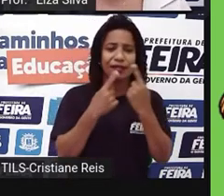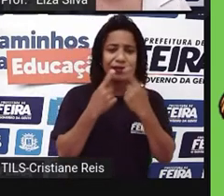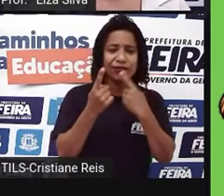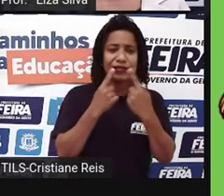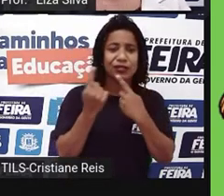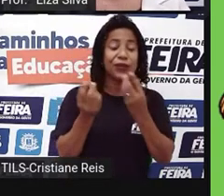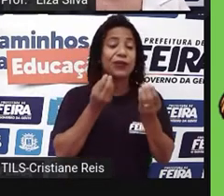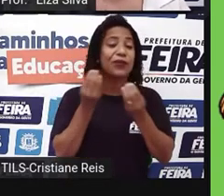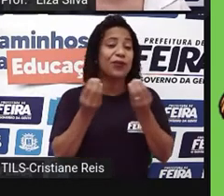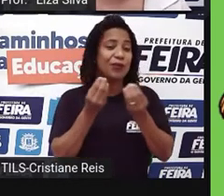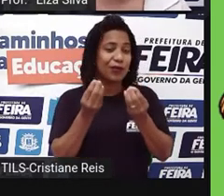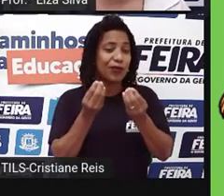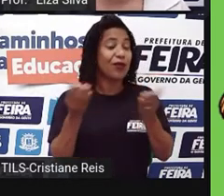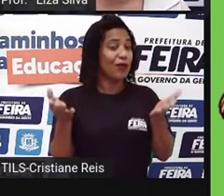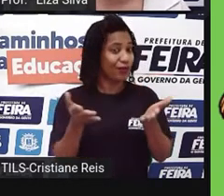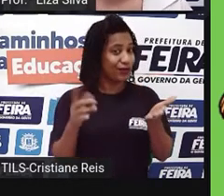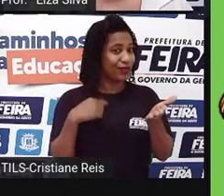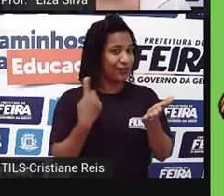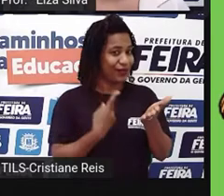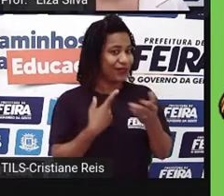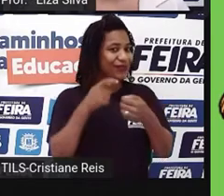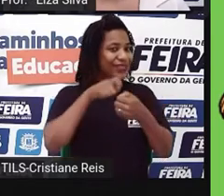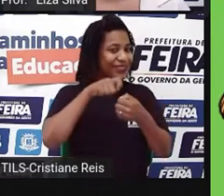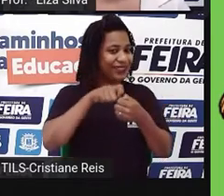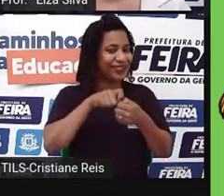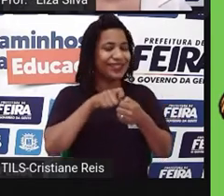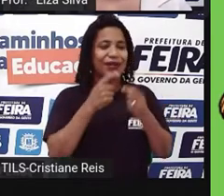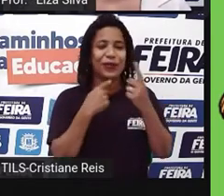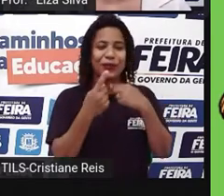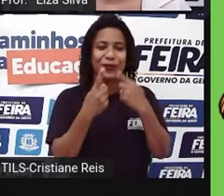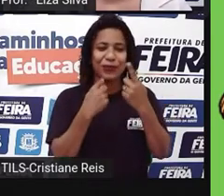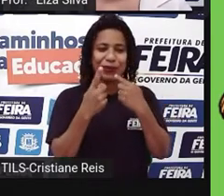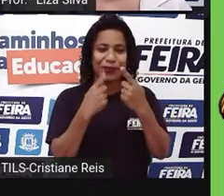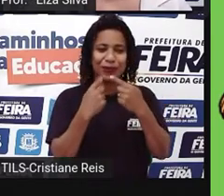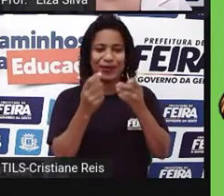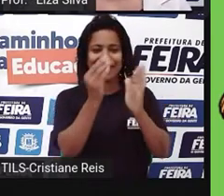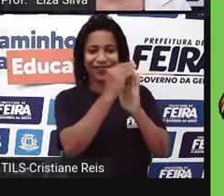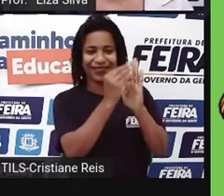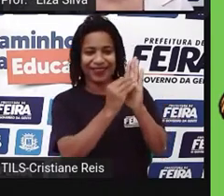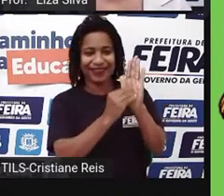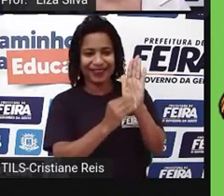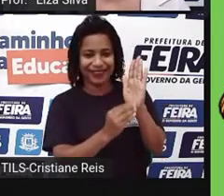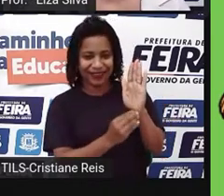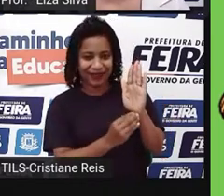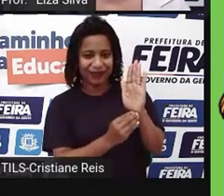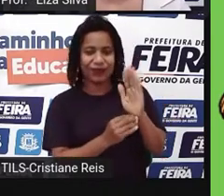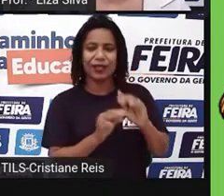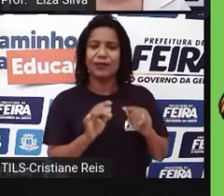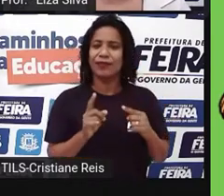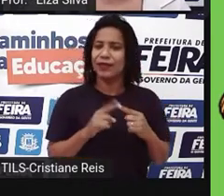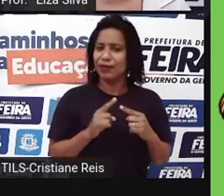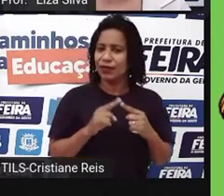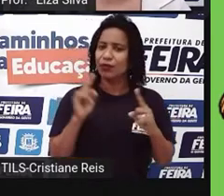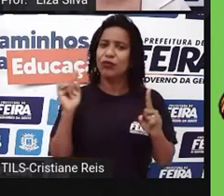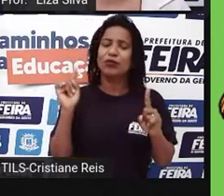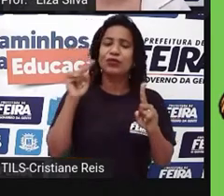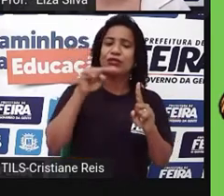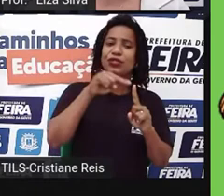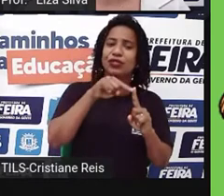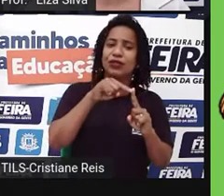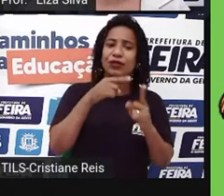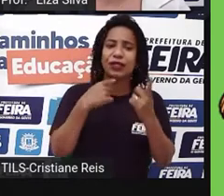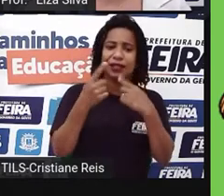é produzir uma entrevista. Então, vamos lá? Primeiro, o objetivo de uma entrevista é você extrair